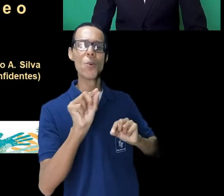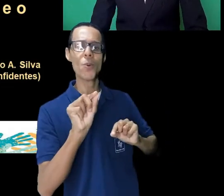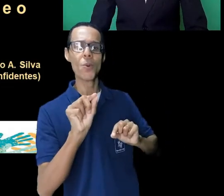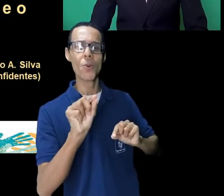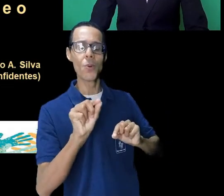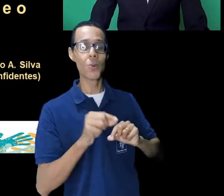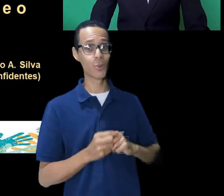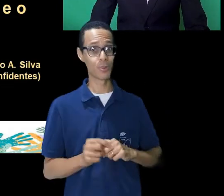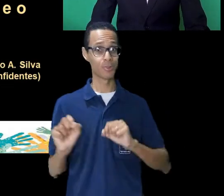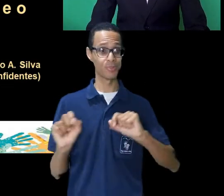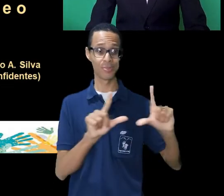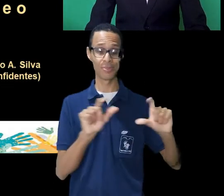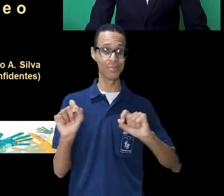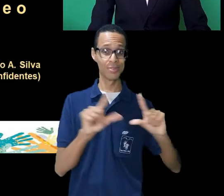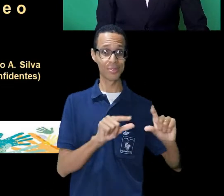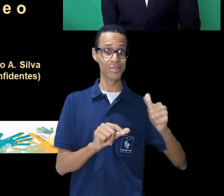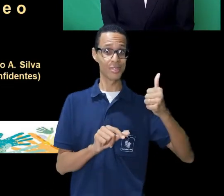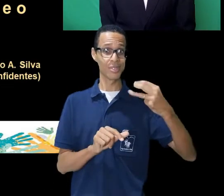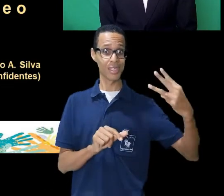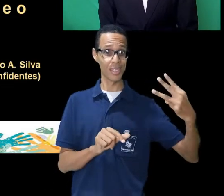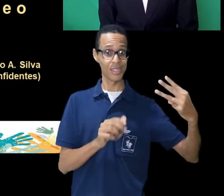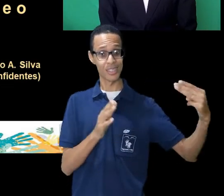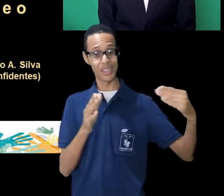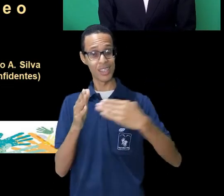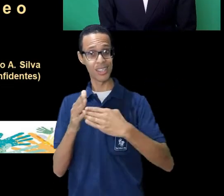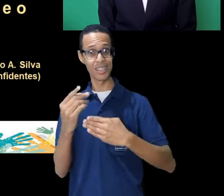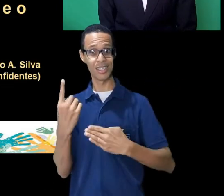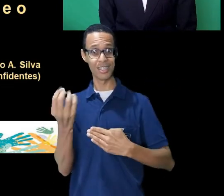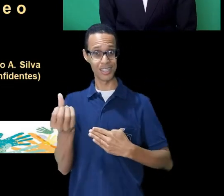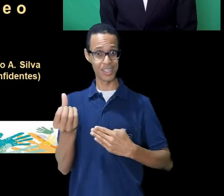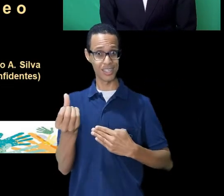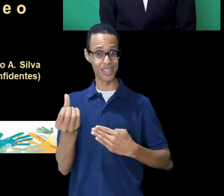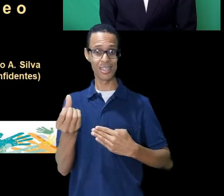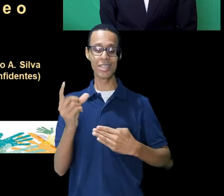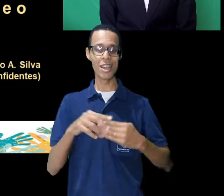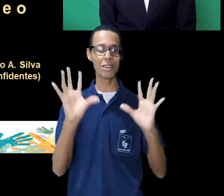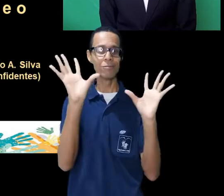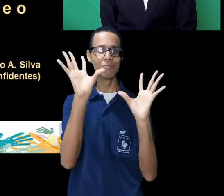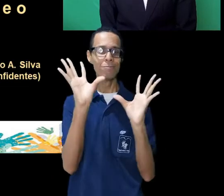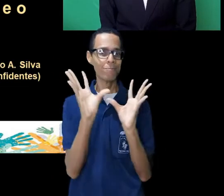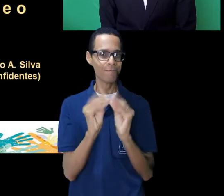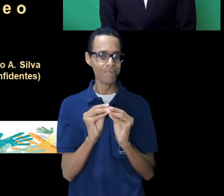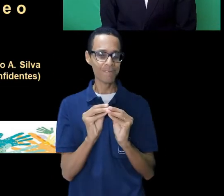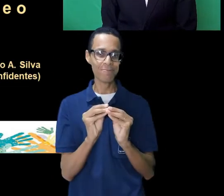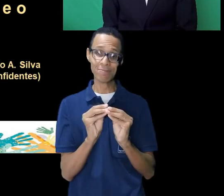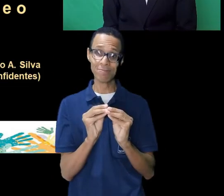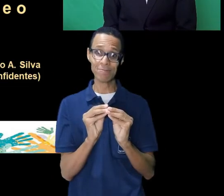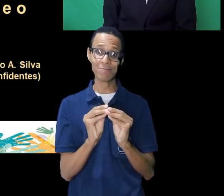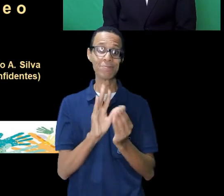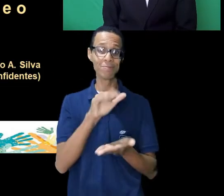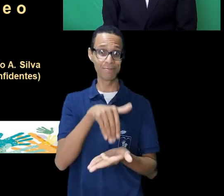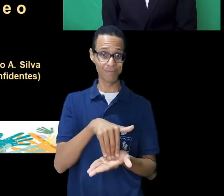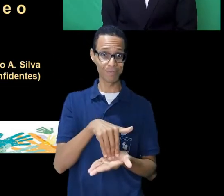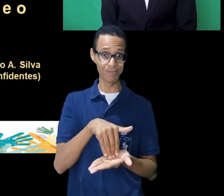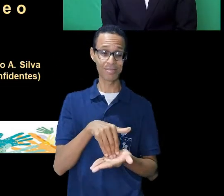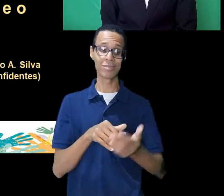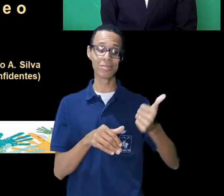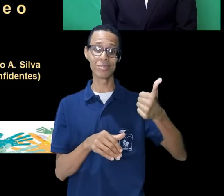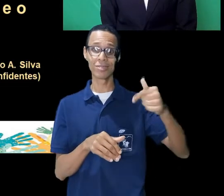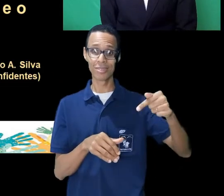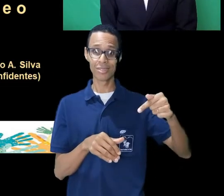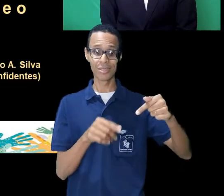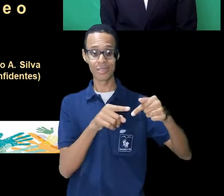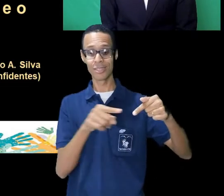Os slides 13 a 16, as considerações finais. E os slides 17 a 20,